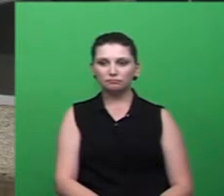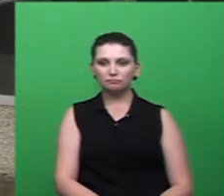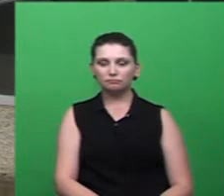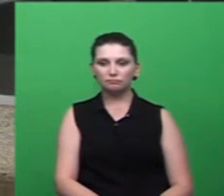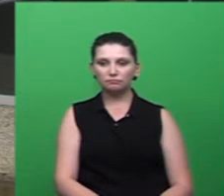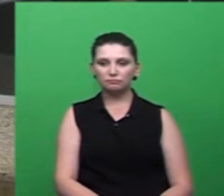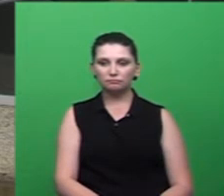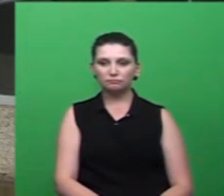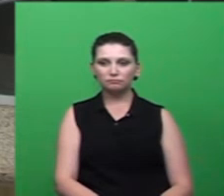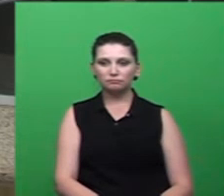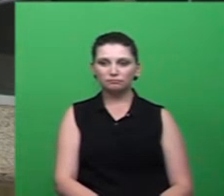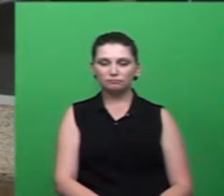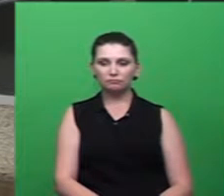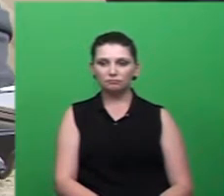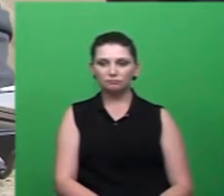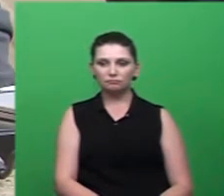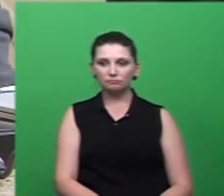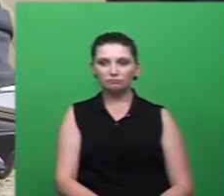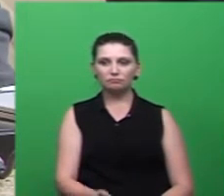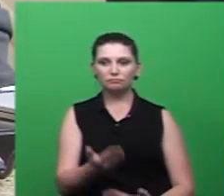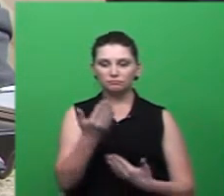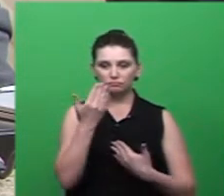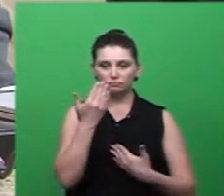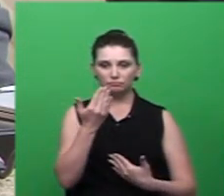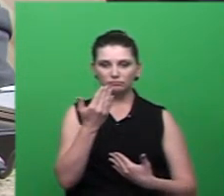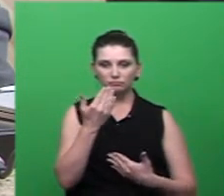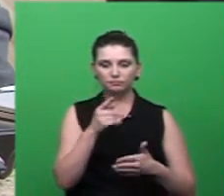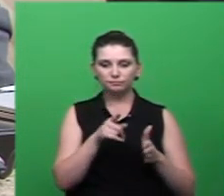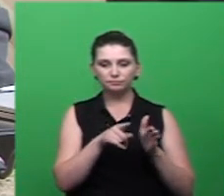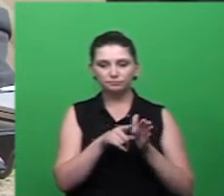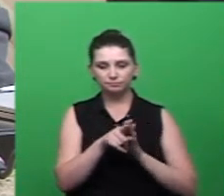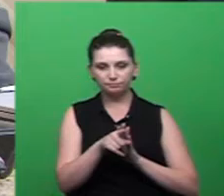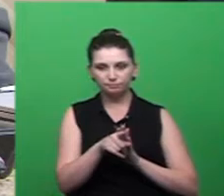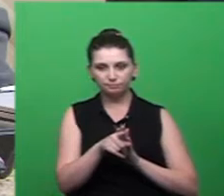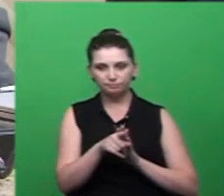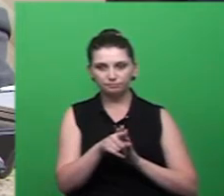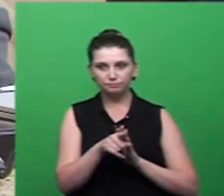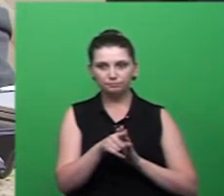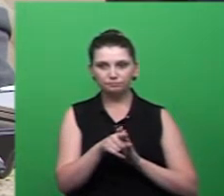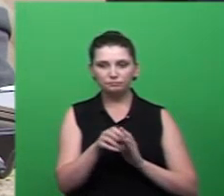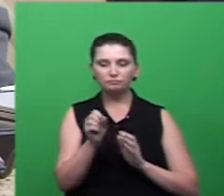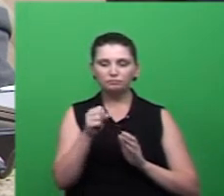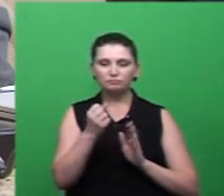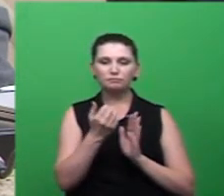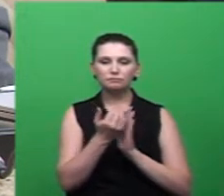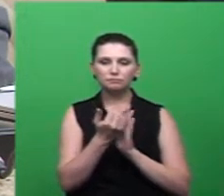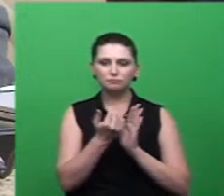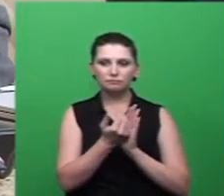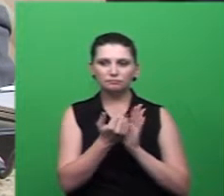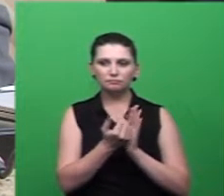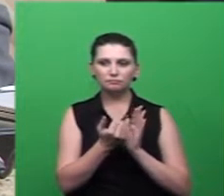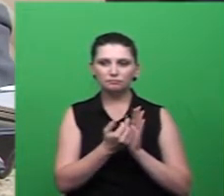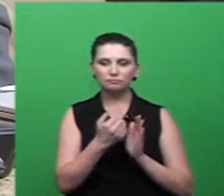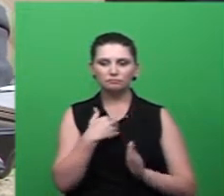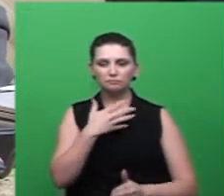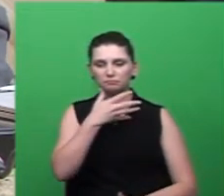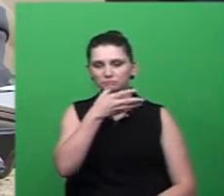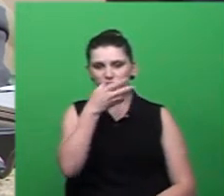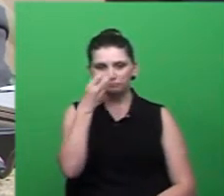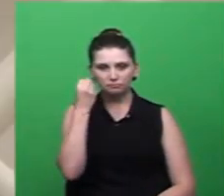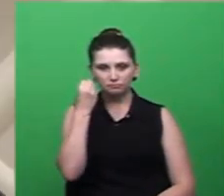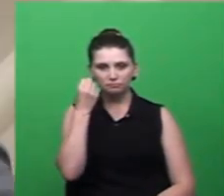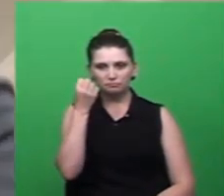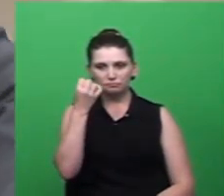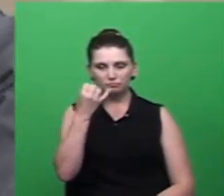doutor Mello obrigado pelo questionamento também e essa é uma pauta que eu até então esqueci de falar durante a